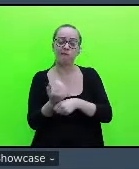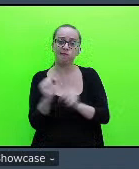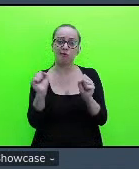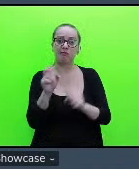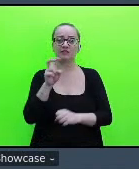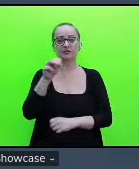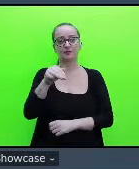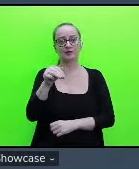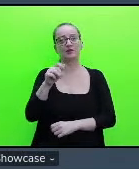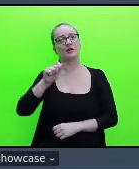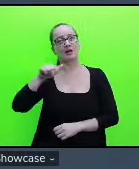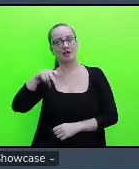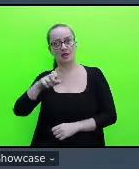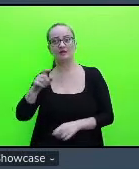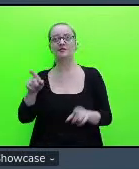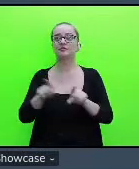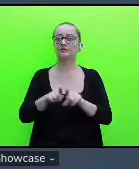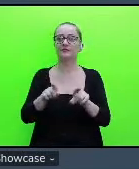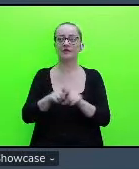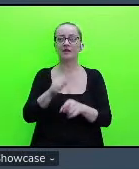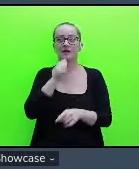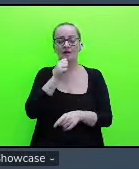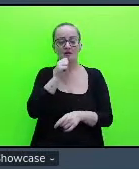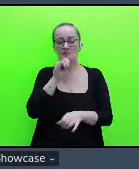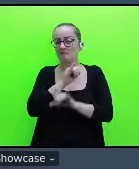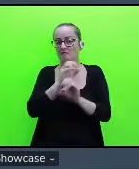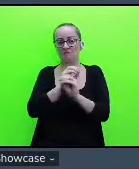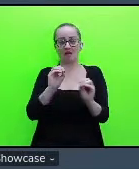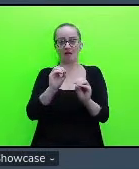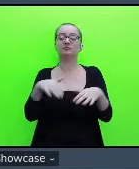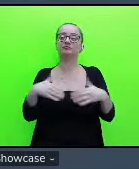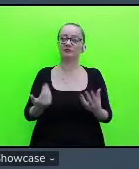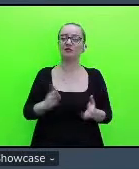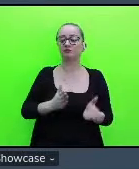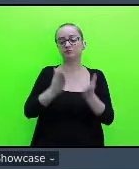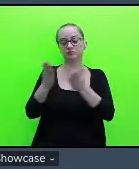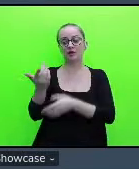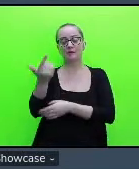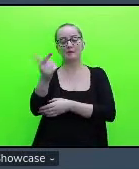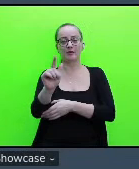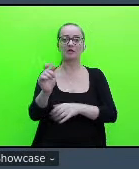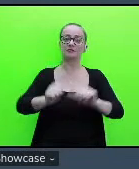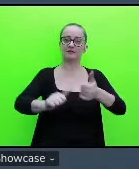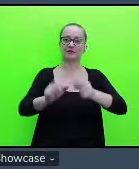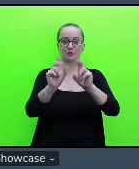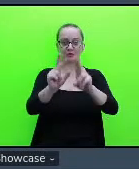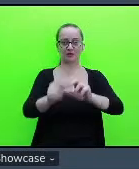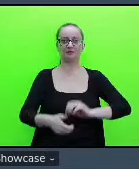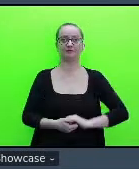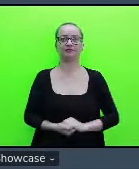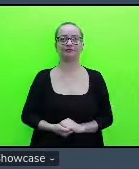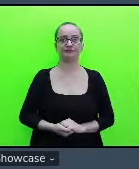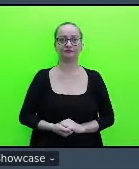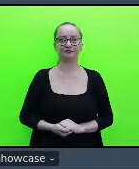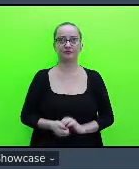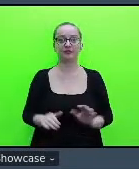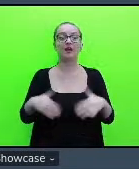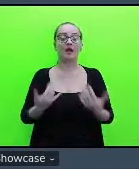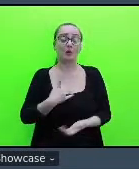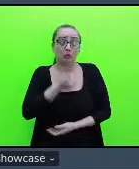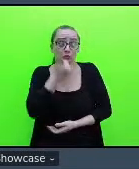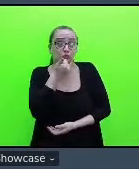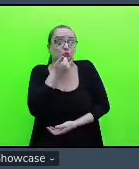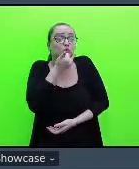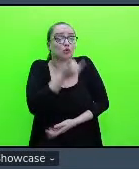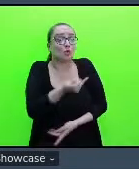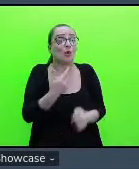o Alex também ainda não manifestado, aí eu vou passar para a próxima avaliação, está bem? Ah, então eu peço desculpas, porque